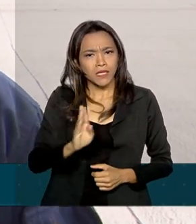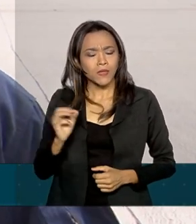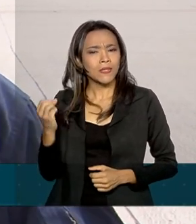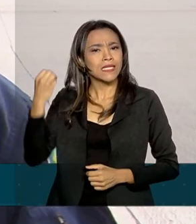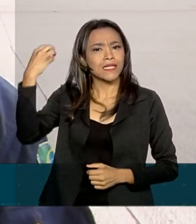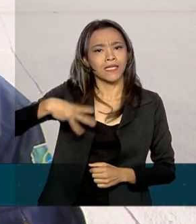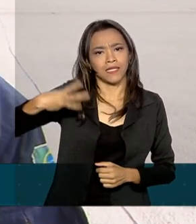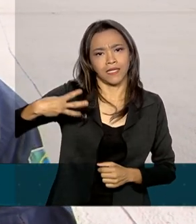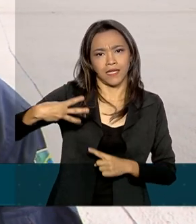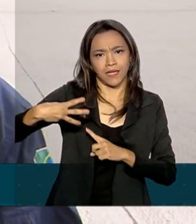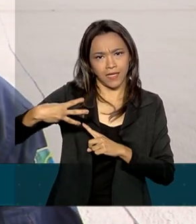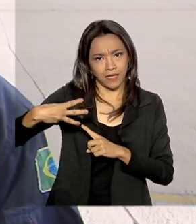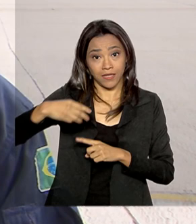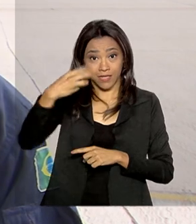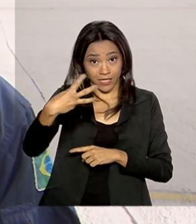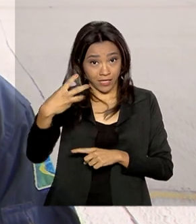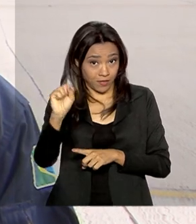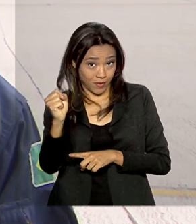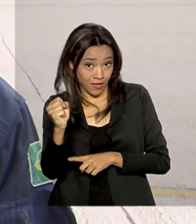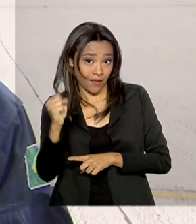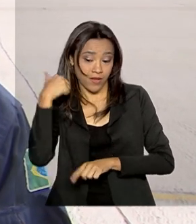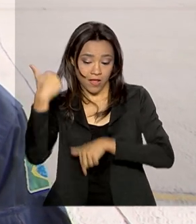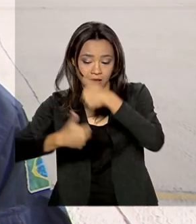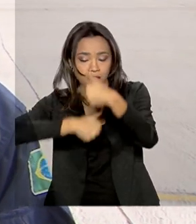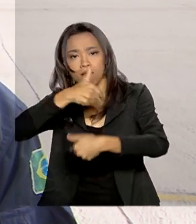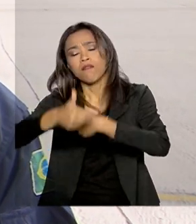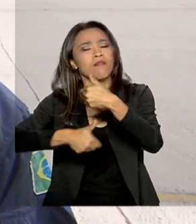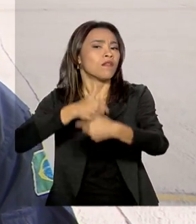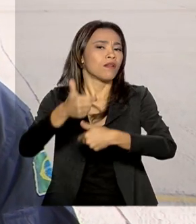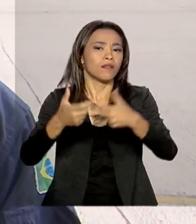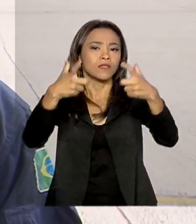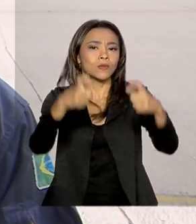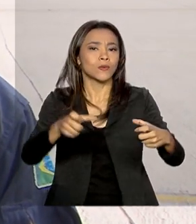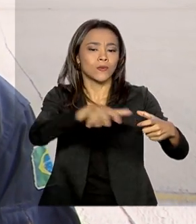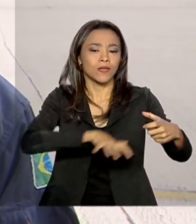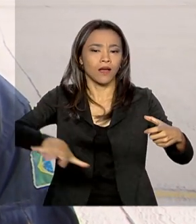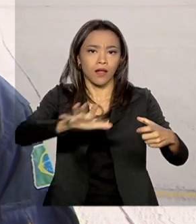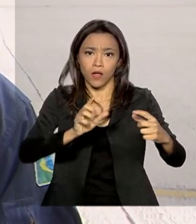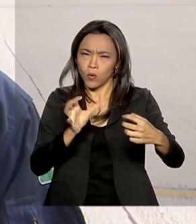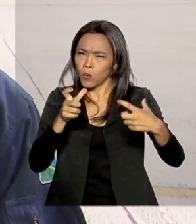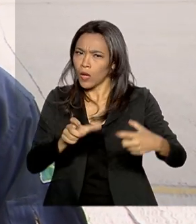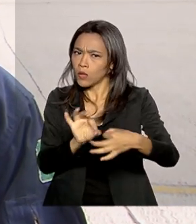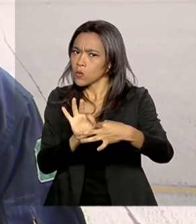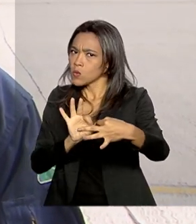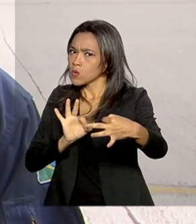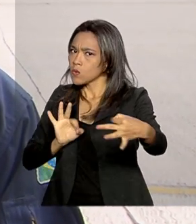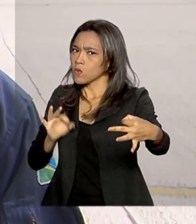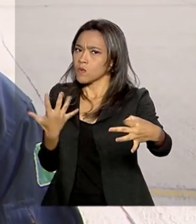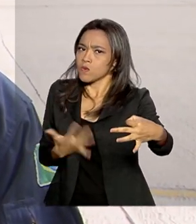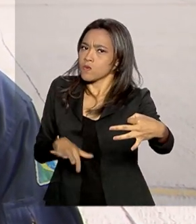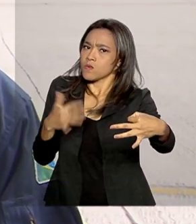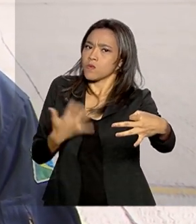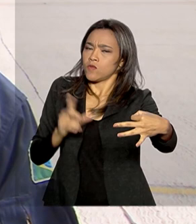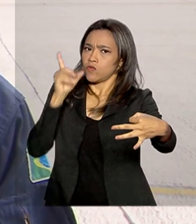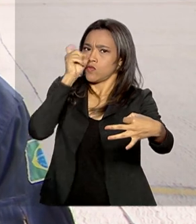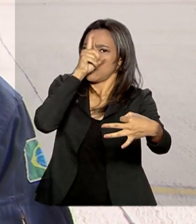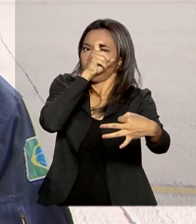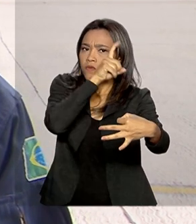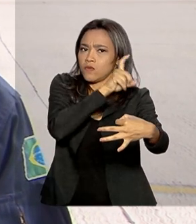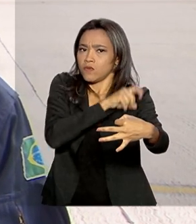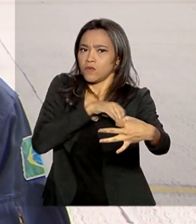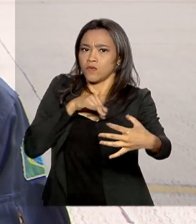essa 38ª operação na nossa Antártica. É um local distante, inóspito, a dificuldade